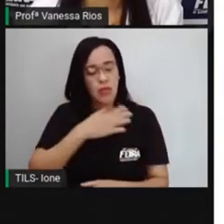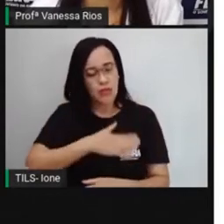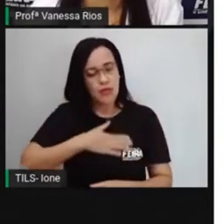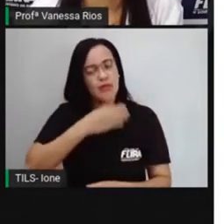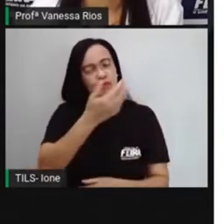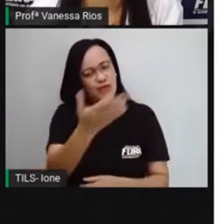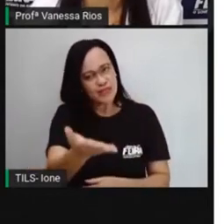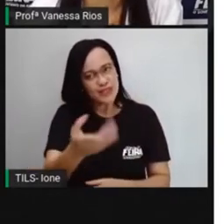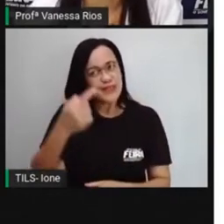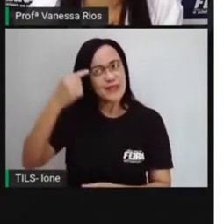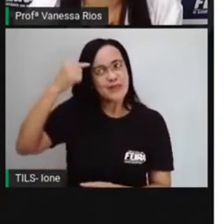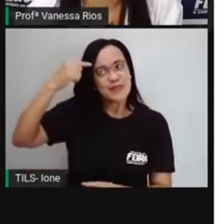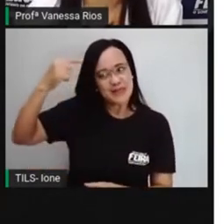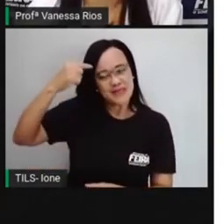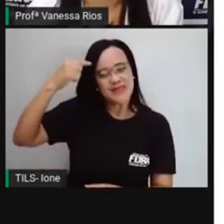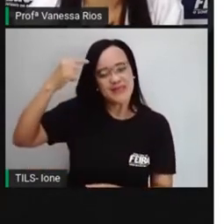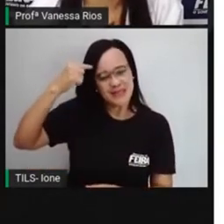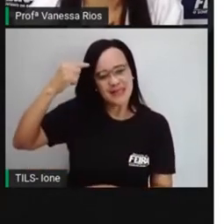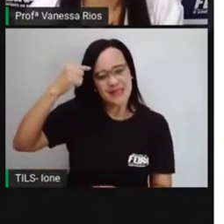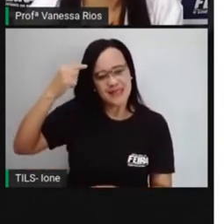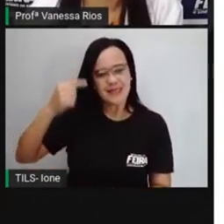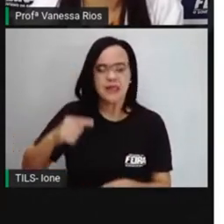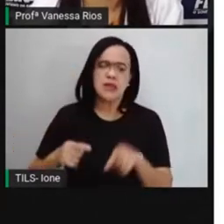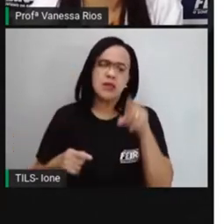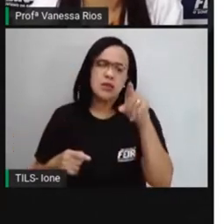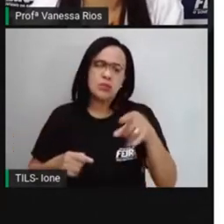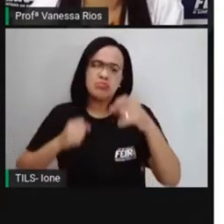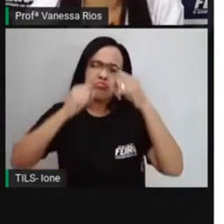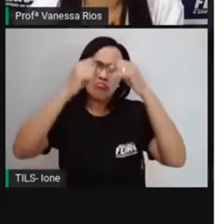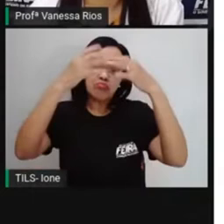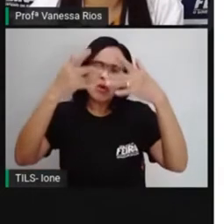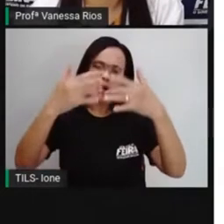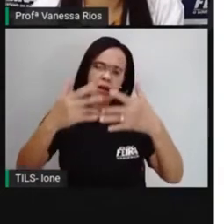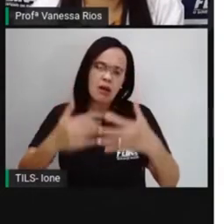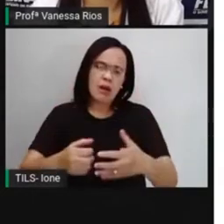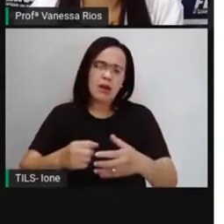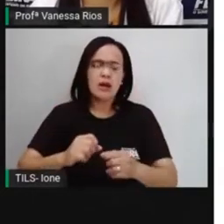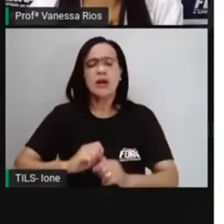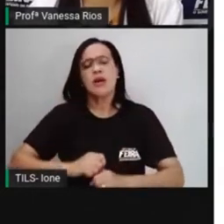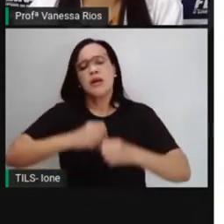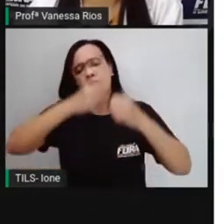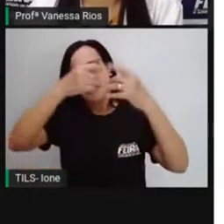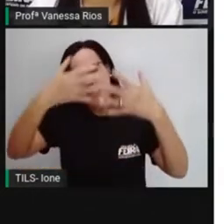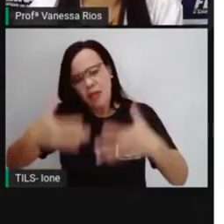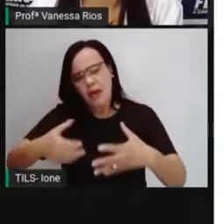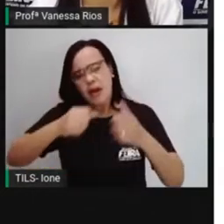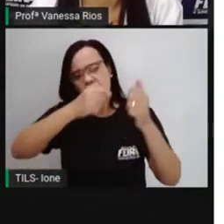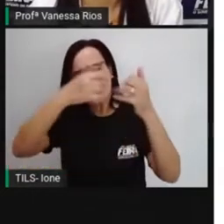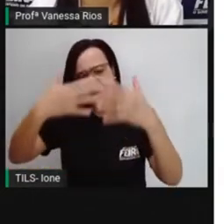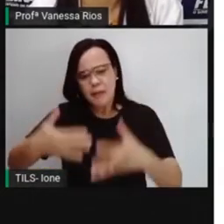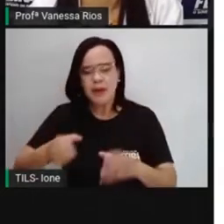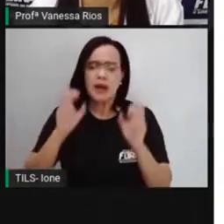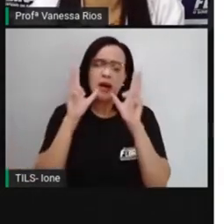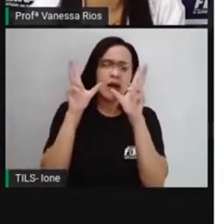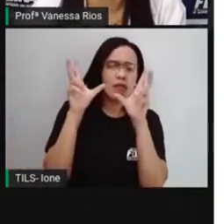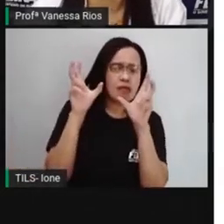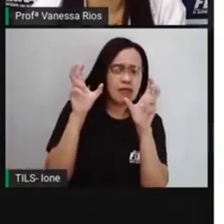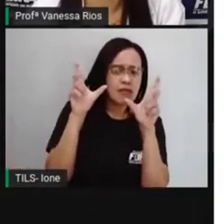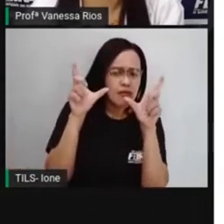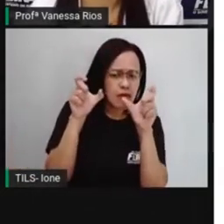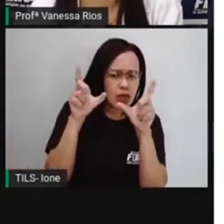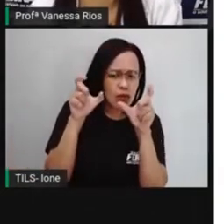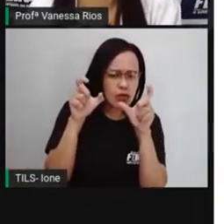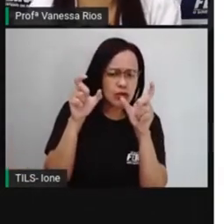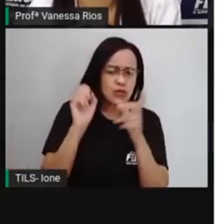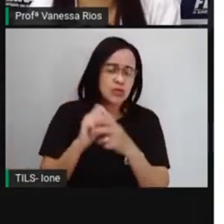Como é que você descreveria essa imagem se você tivesse que apontar, né, as características ou tivesse que, de